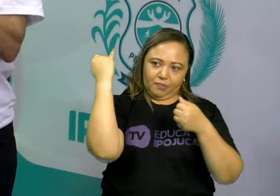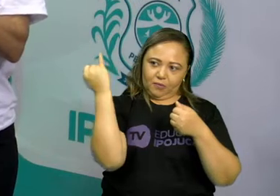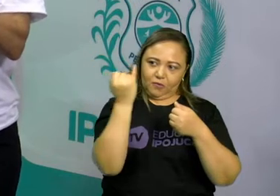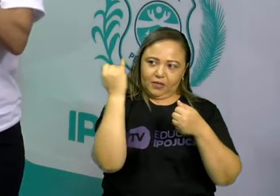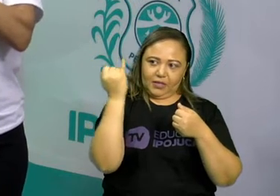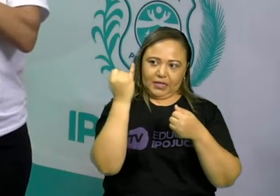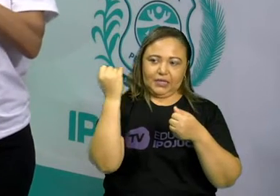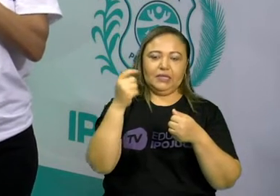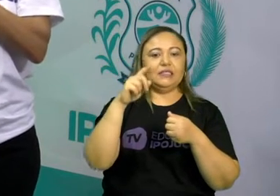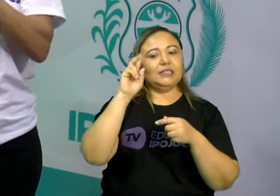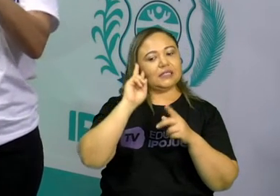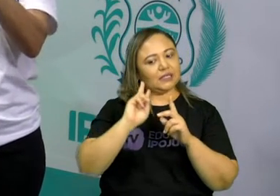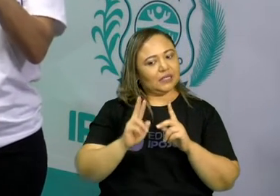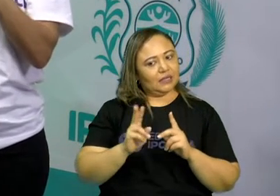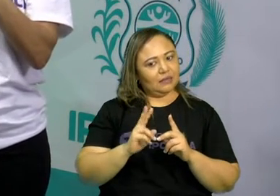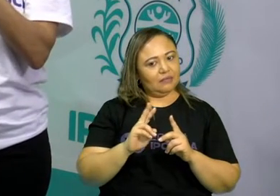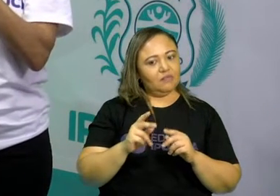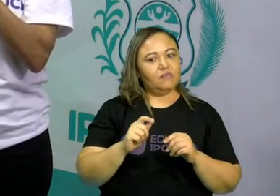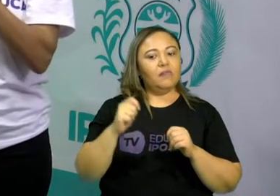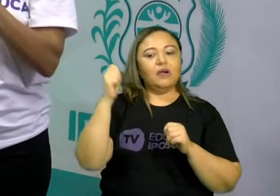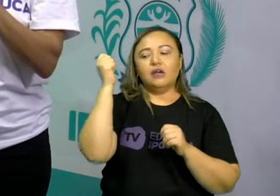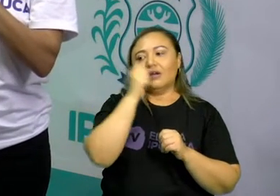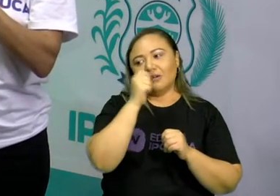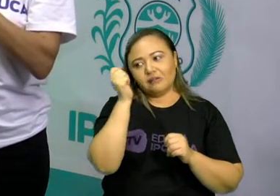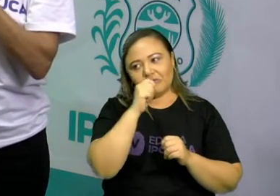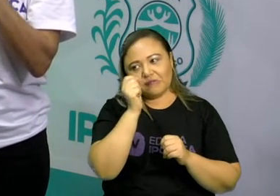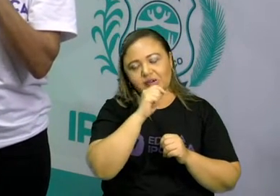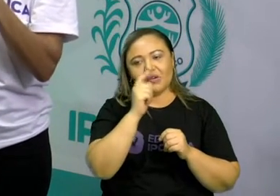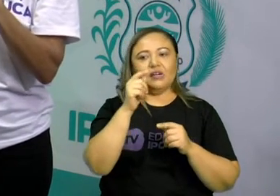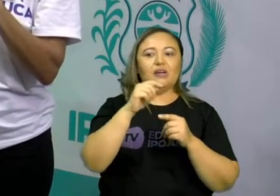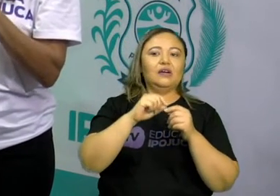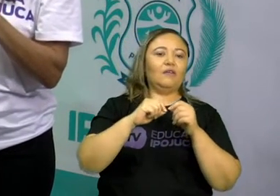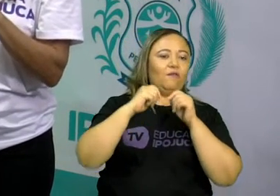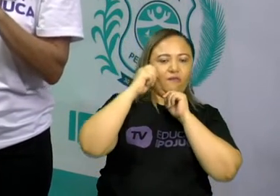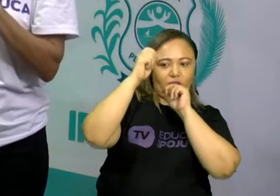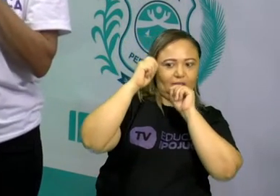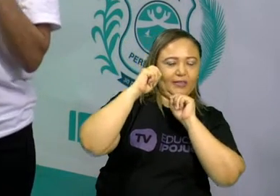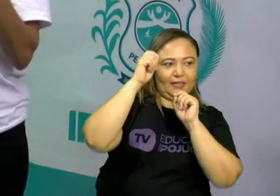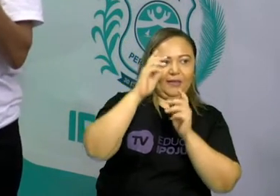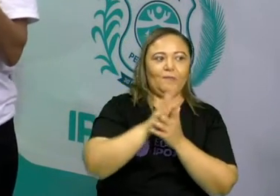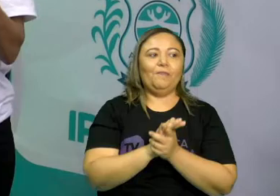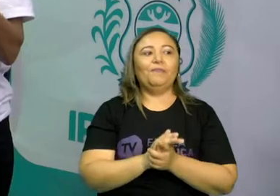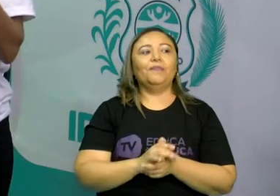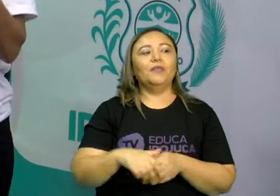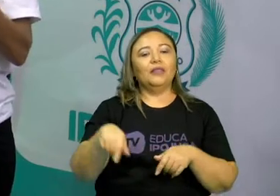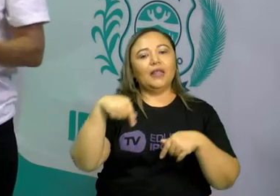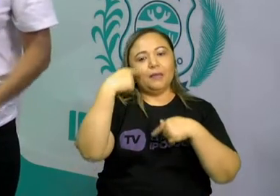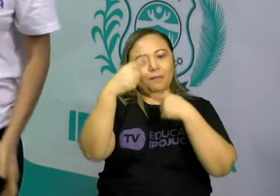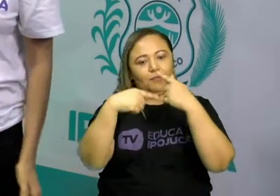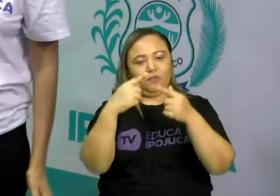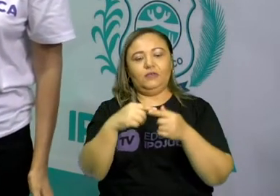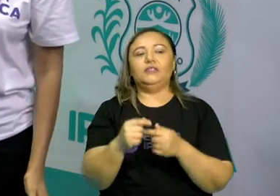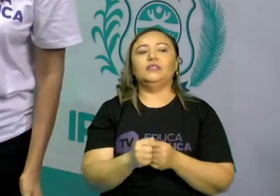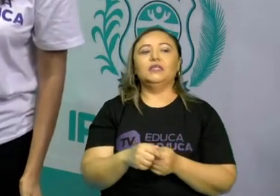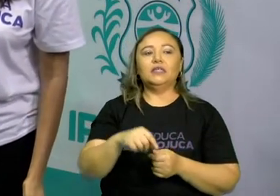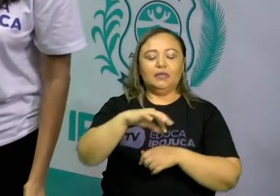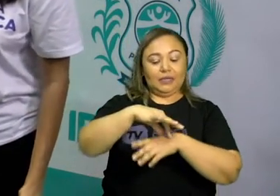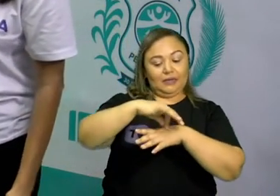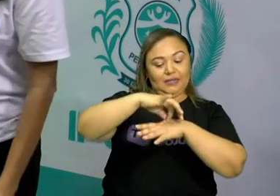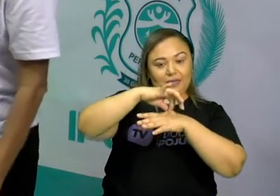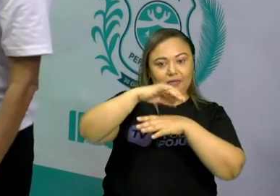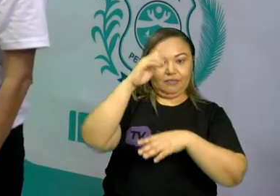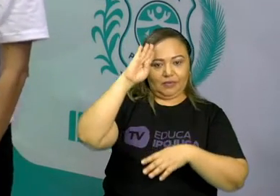você sempre passe o fio dental, passe a escova, depois que se alimentar, principalmente quando é carne, tá certo?